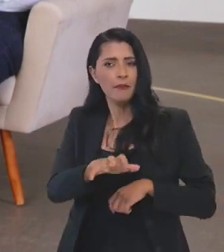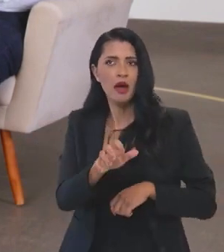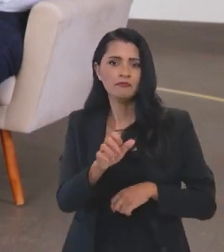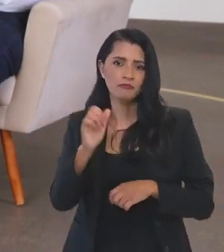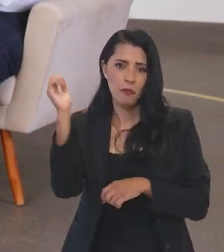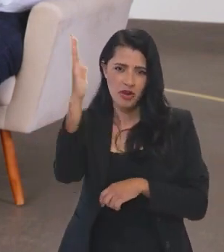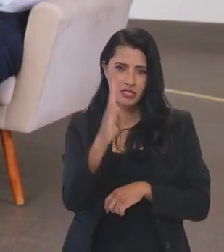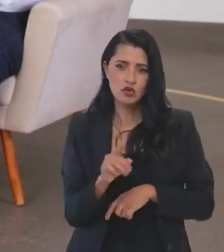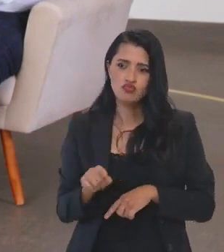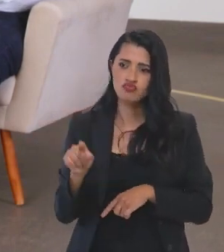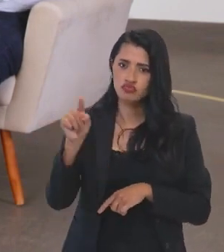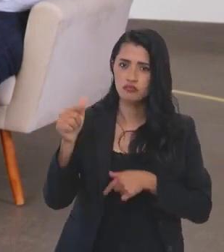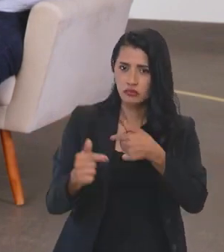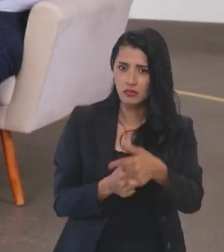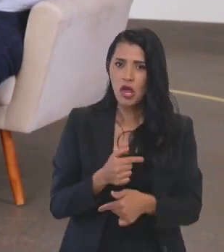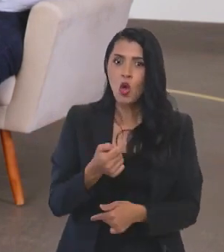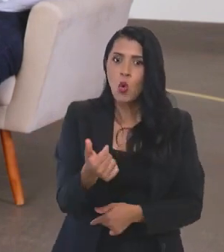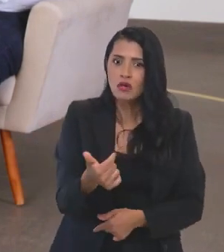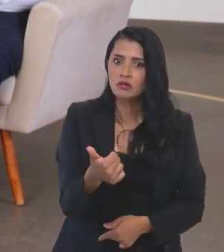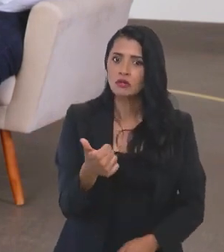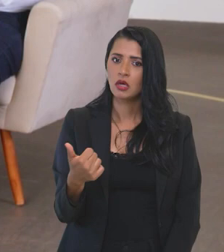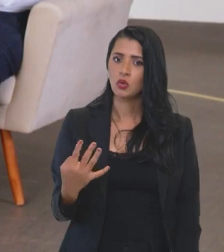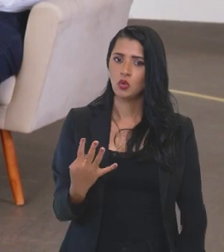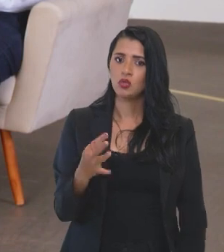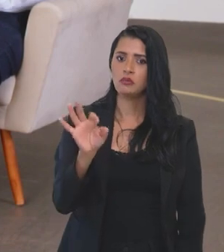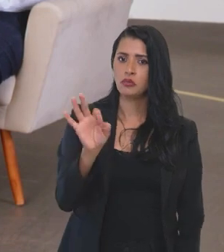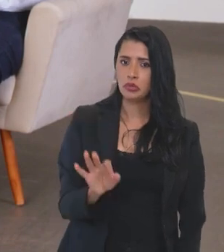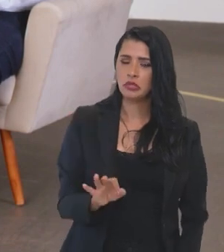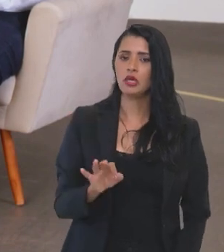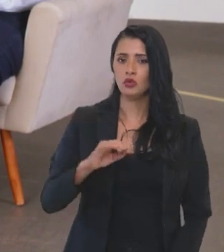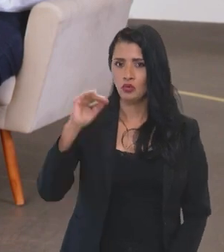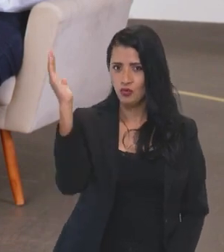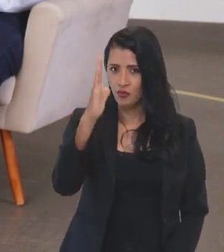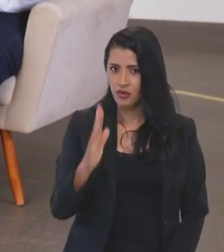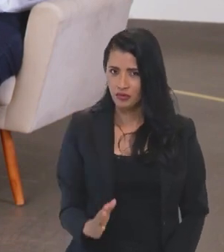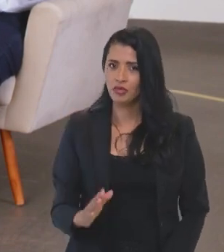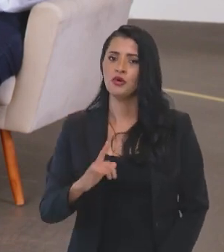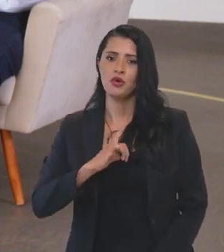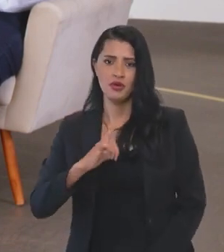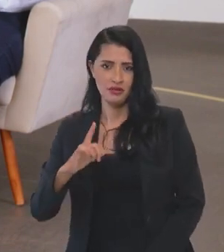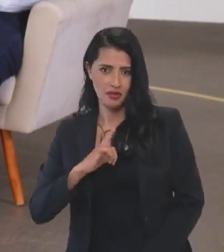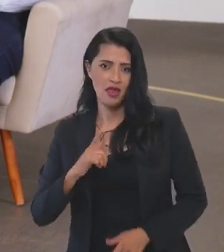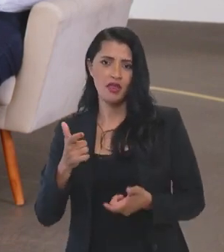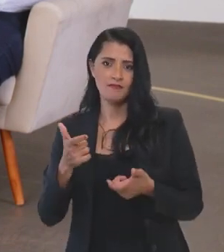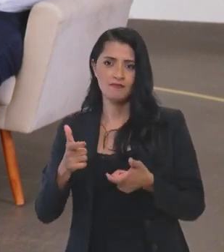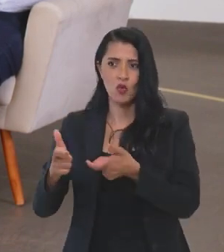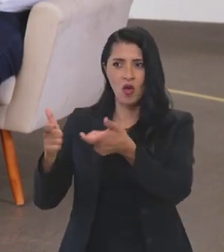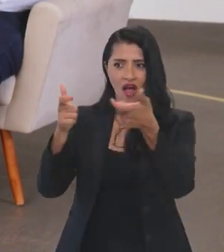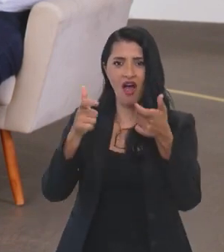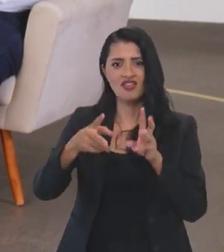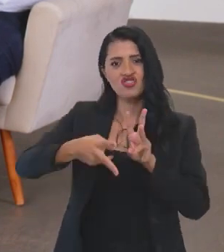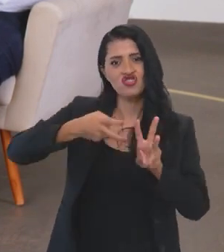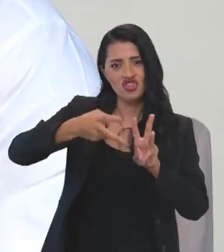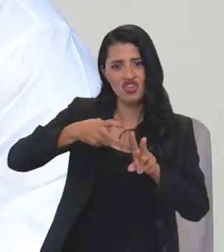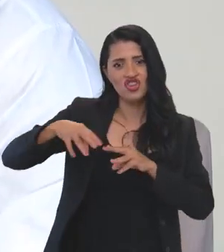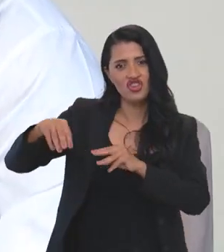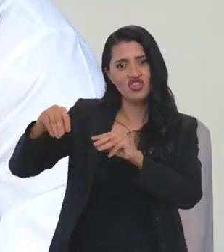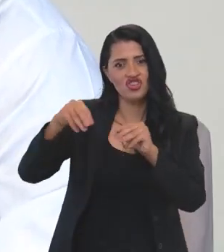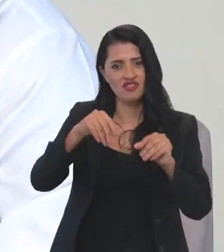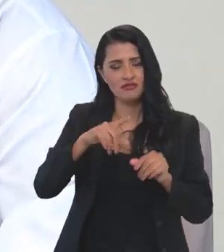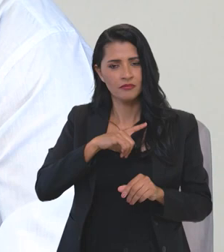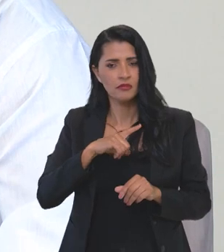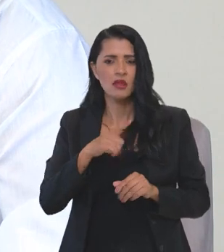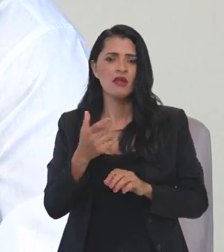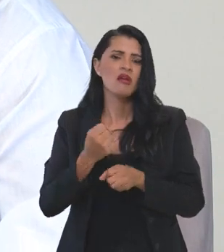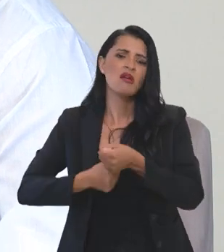todo o território nacional. Afinal, quase 14% de todo o território brasileiro é composto por terras indígenas. Nos